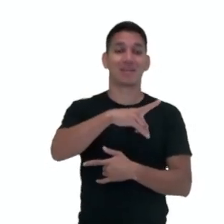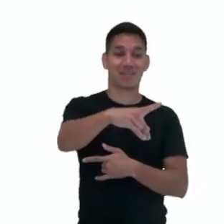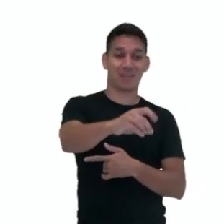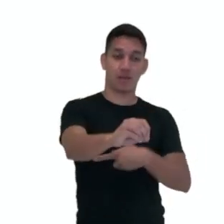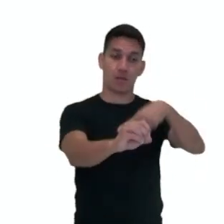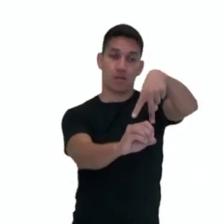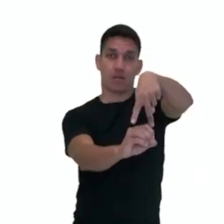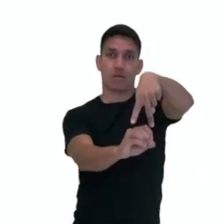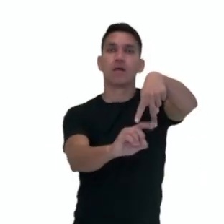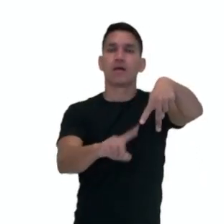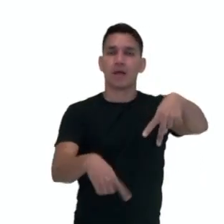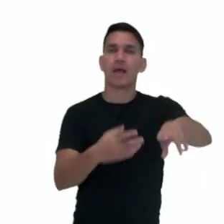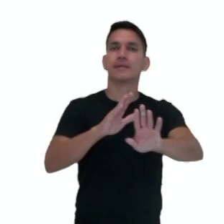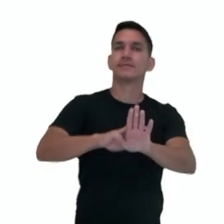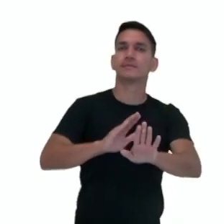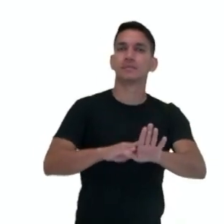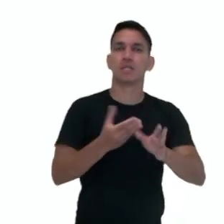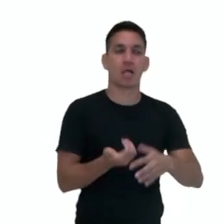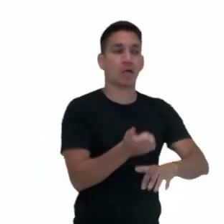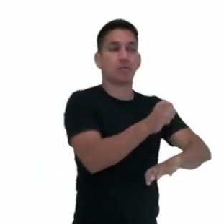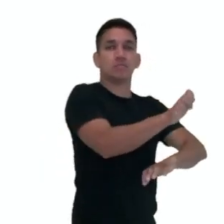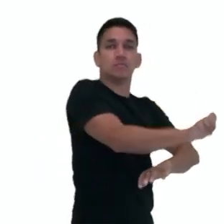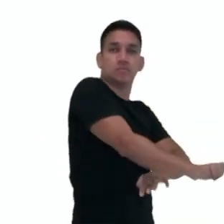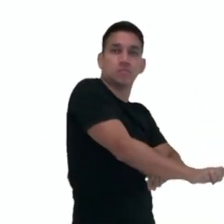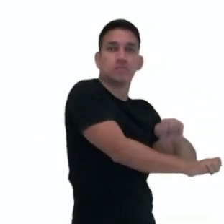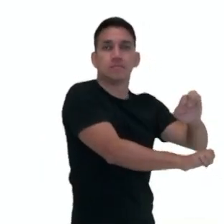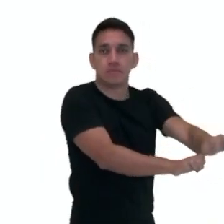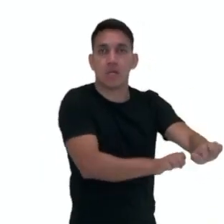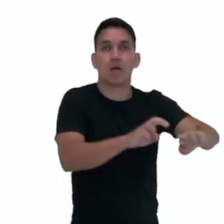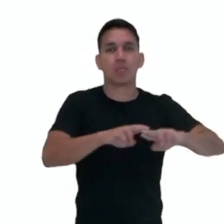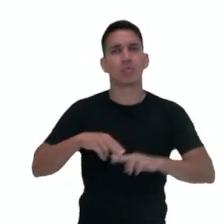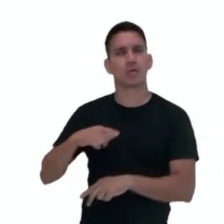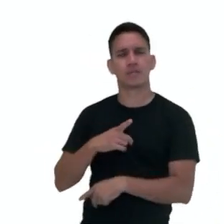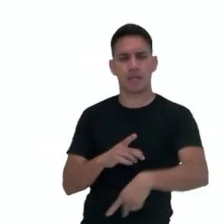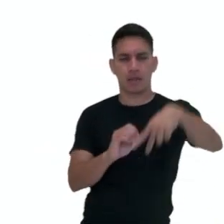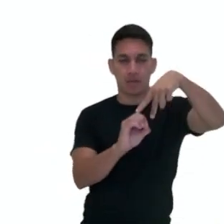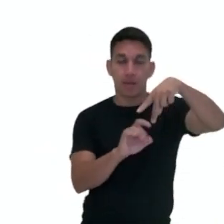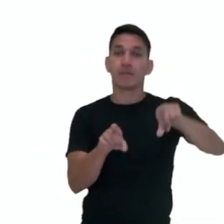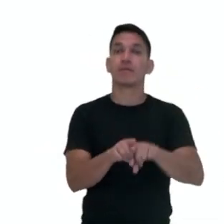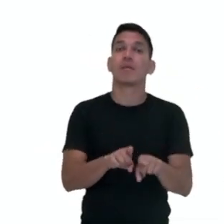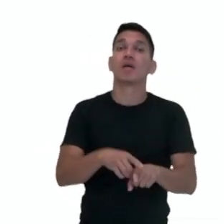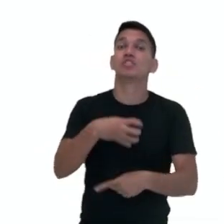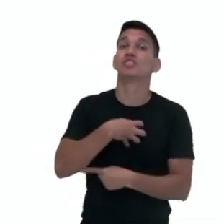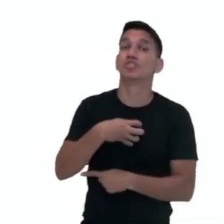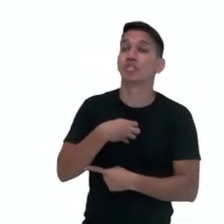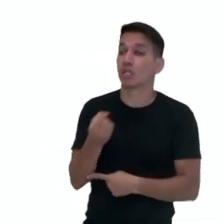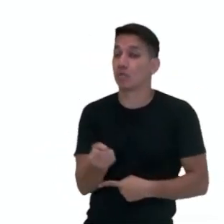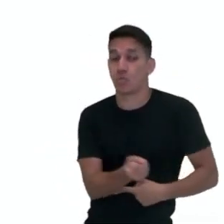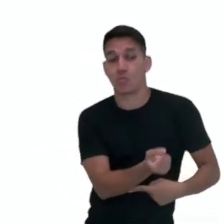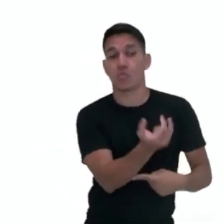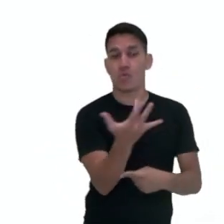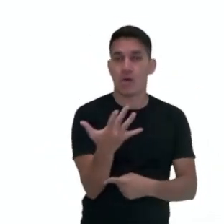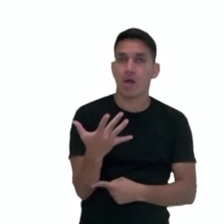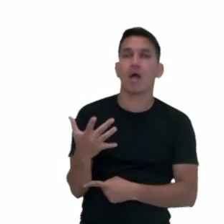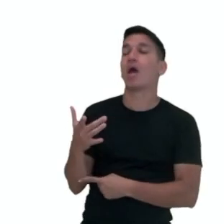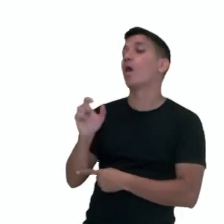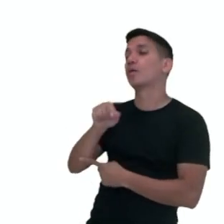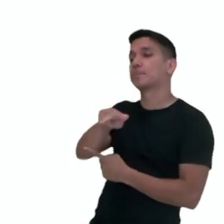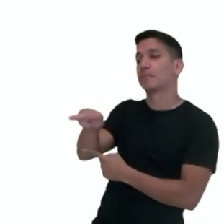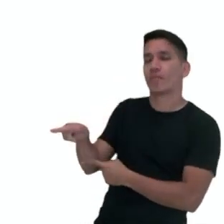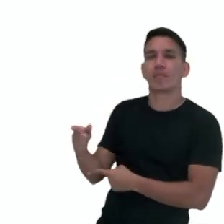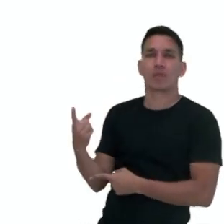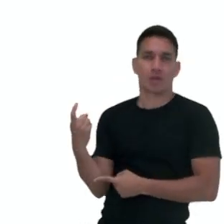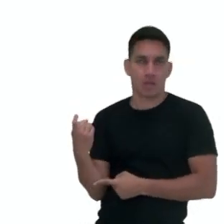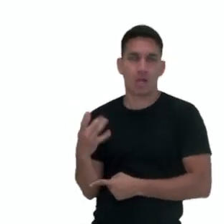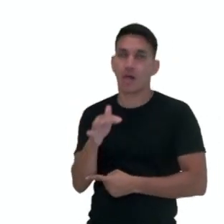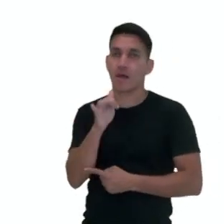indicando colocar. O acento circunflexo também serve para diferenciar a forma plural da forma singular dos verbos ter e